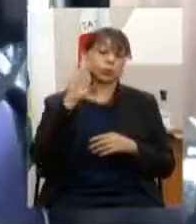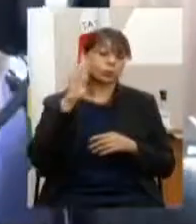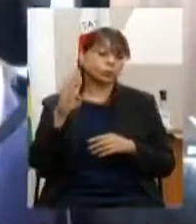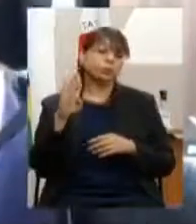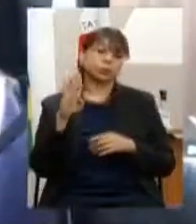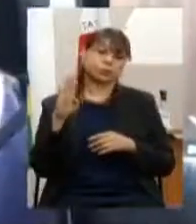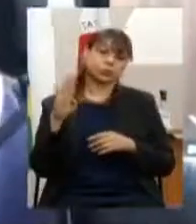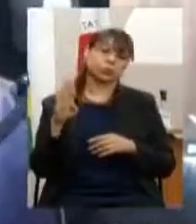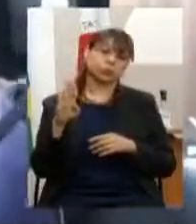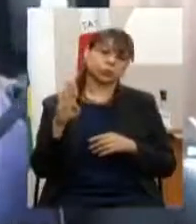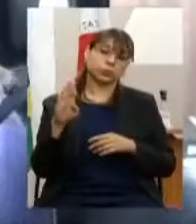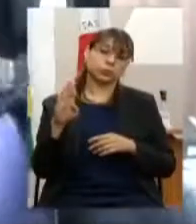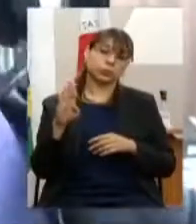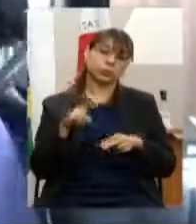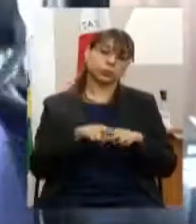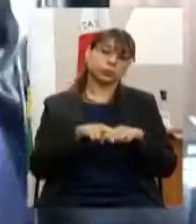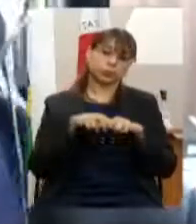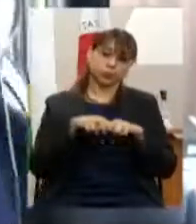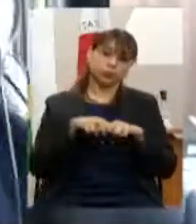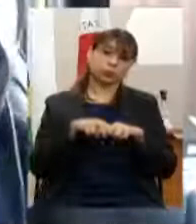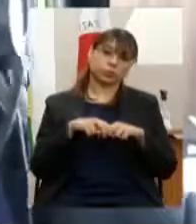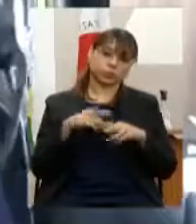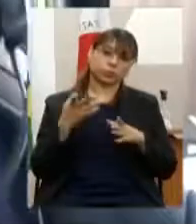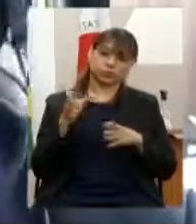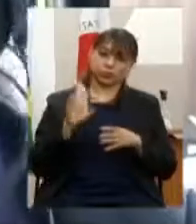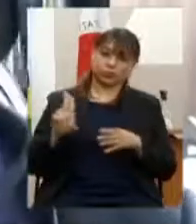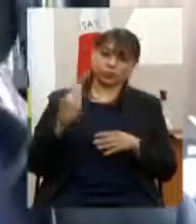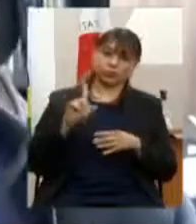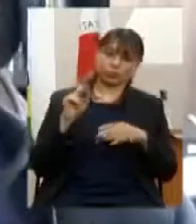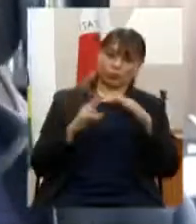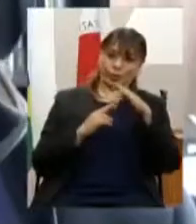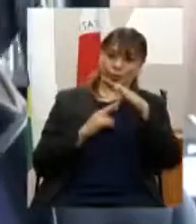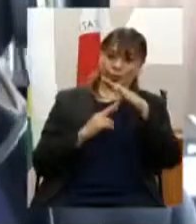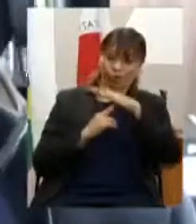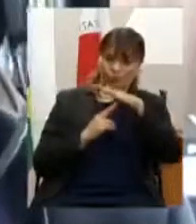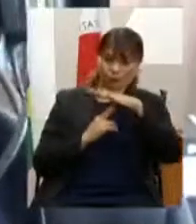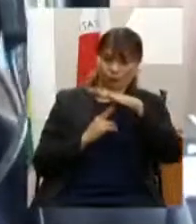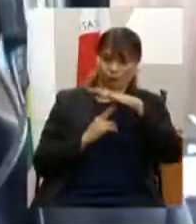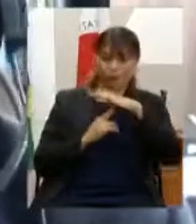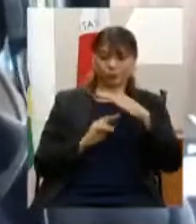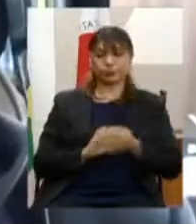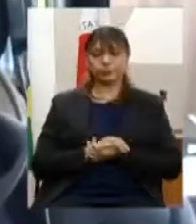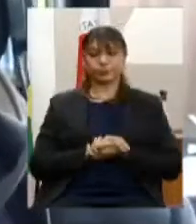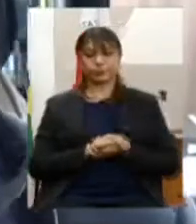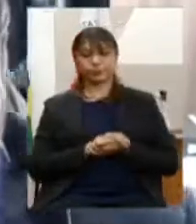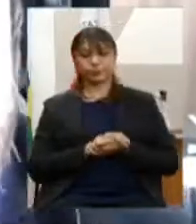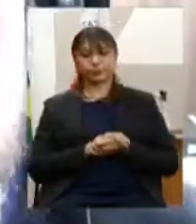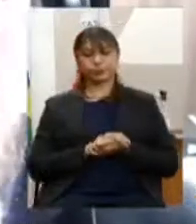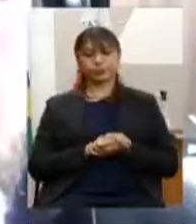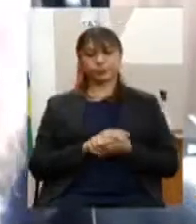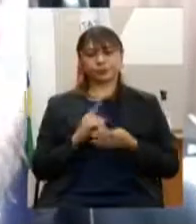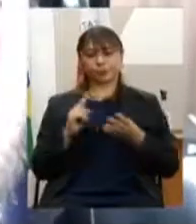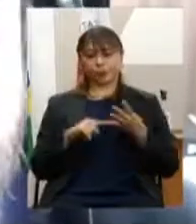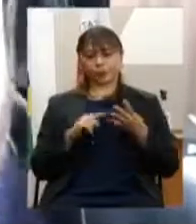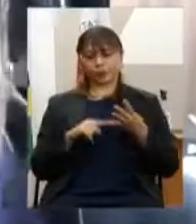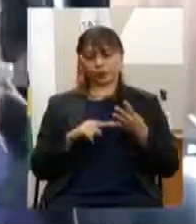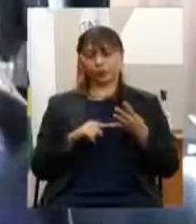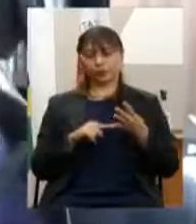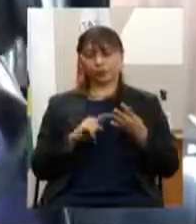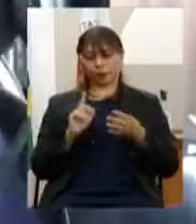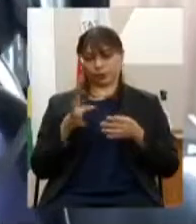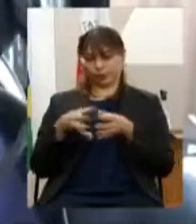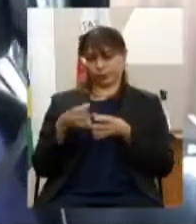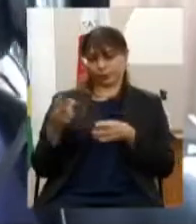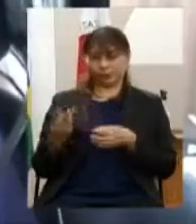por meio do modo ferrodoviário o quarto top ponto promover